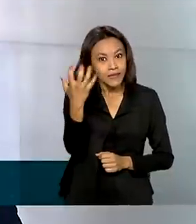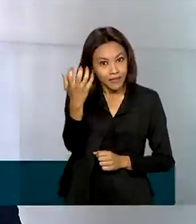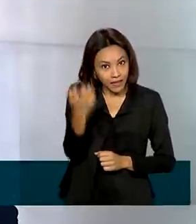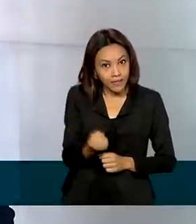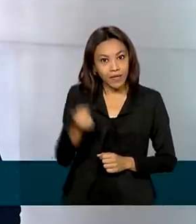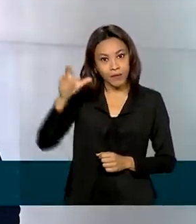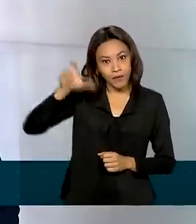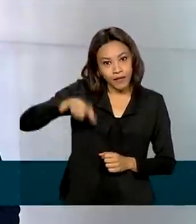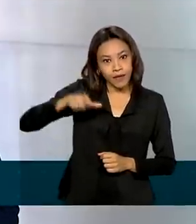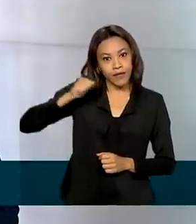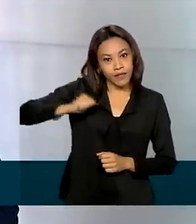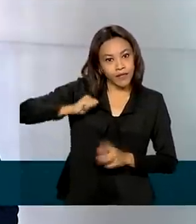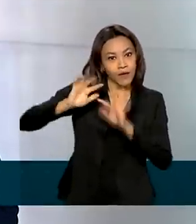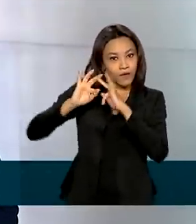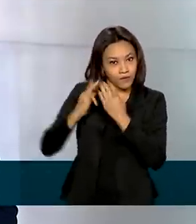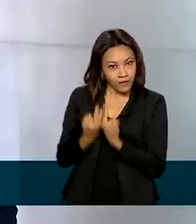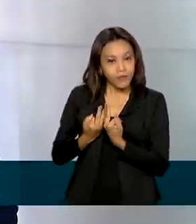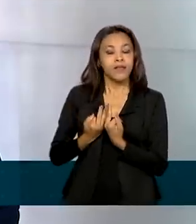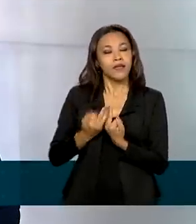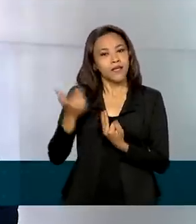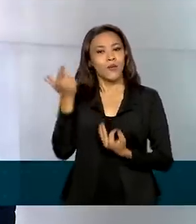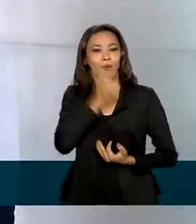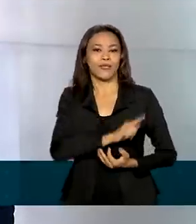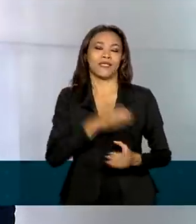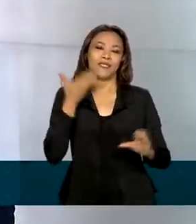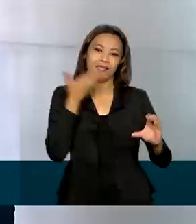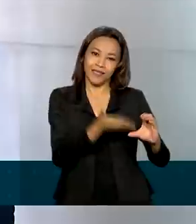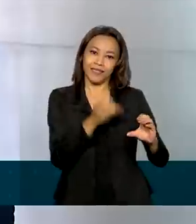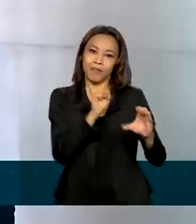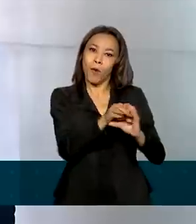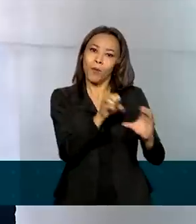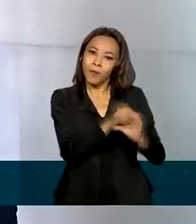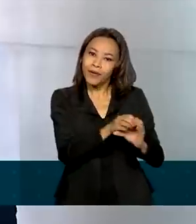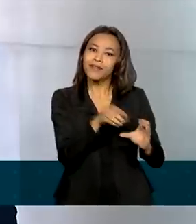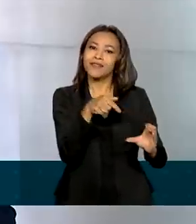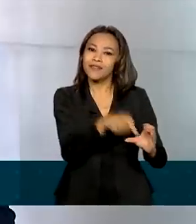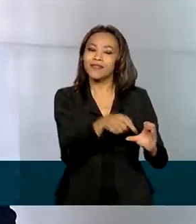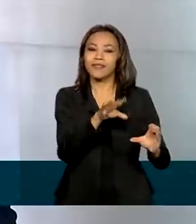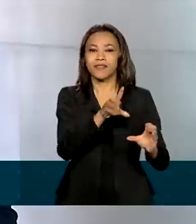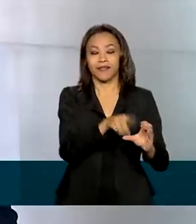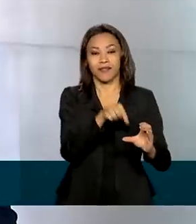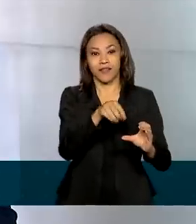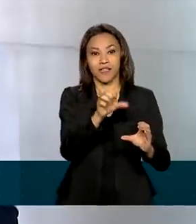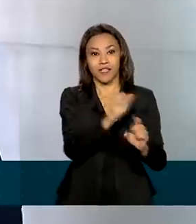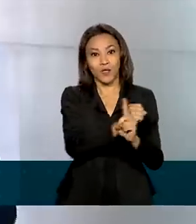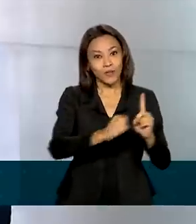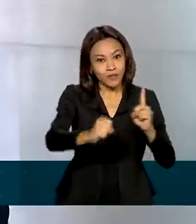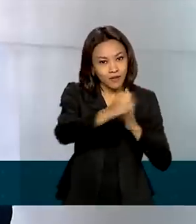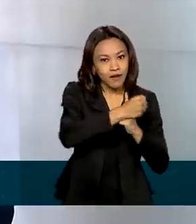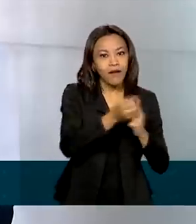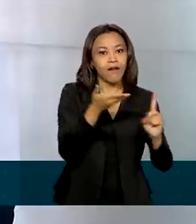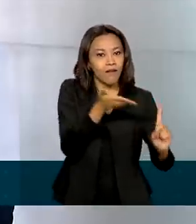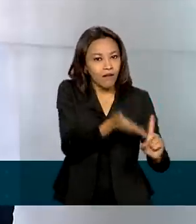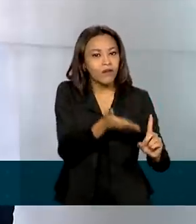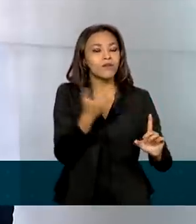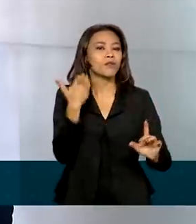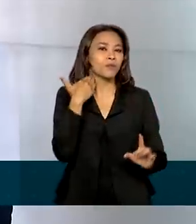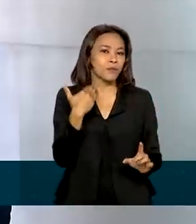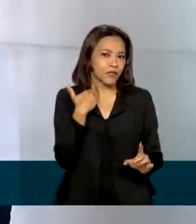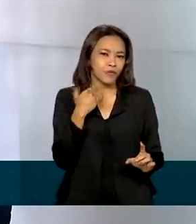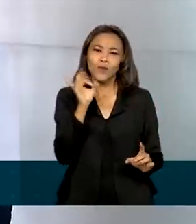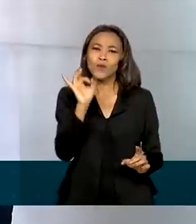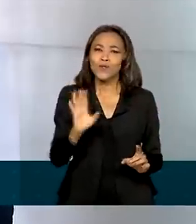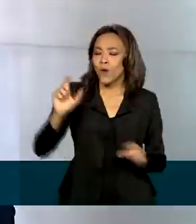Bolsa Família sejam beneficiadas por essa ação, que é receber a partir da conta da poupança social digital da Caixa, e não apenas por aquele